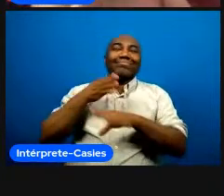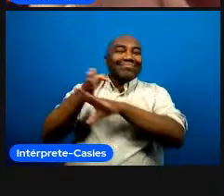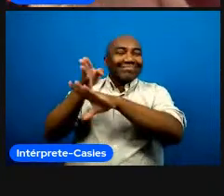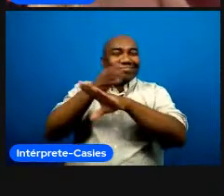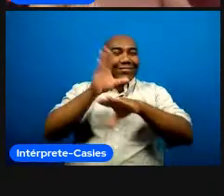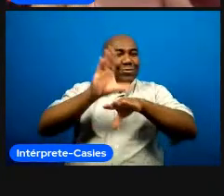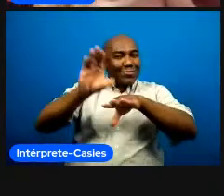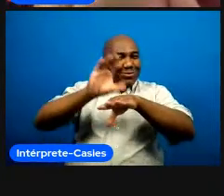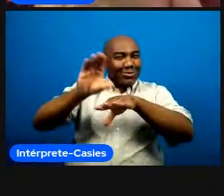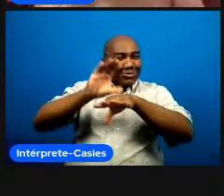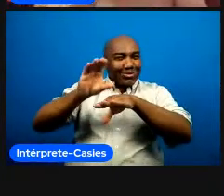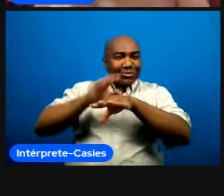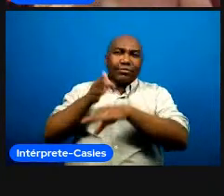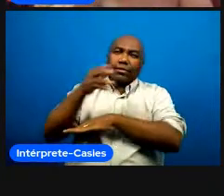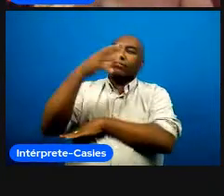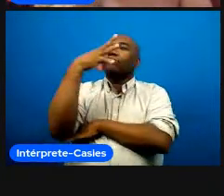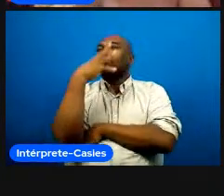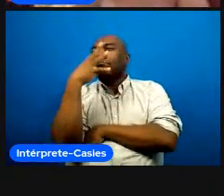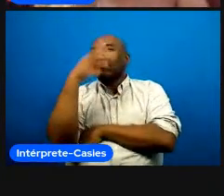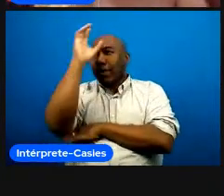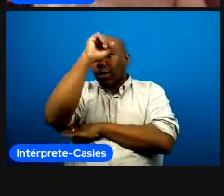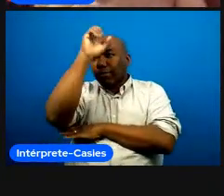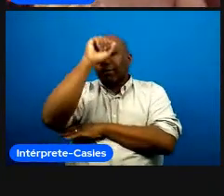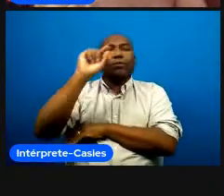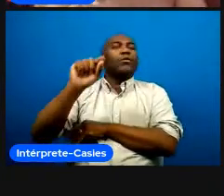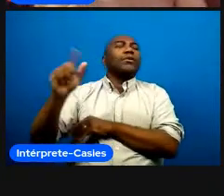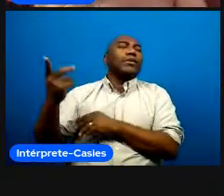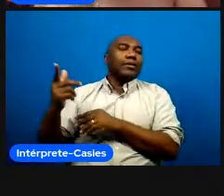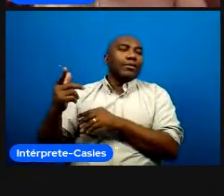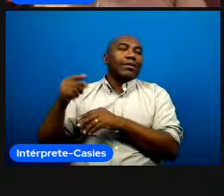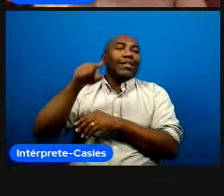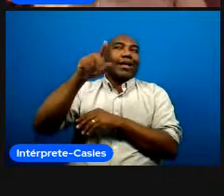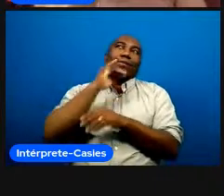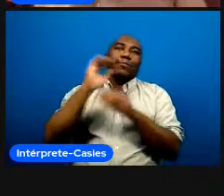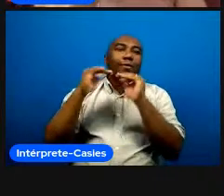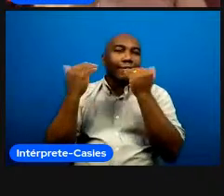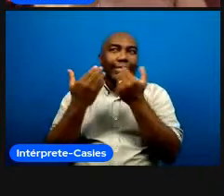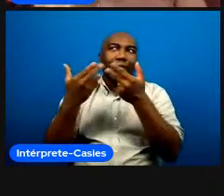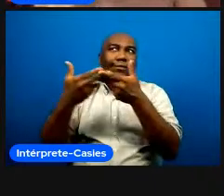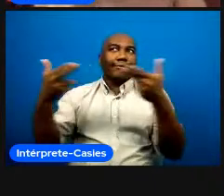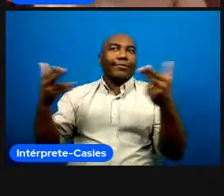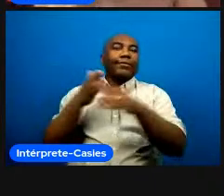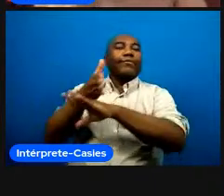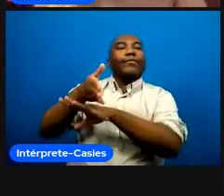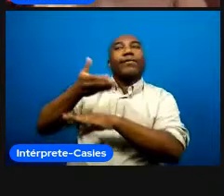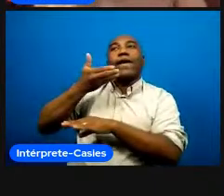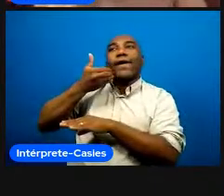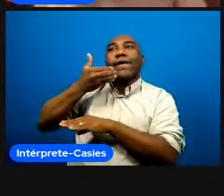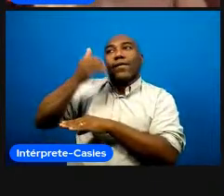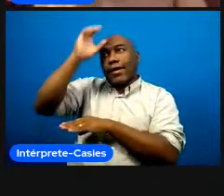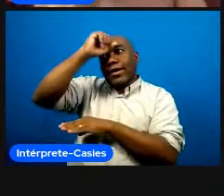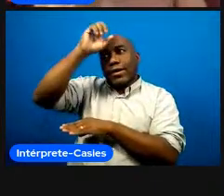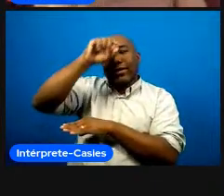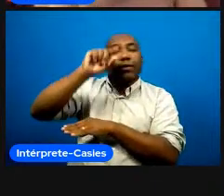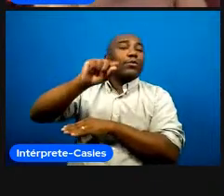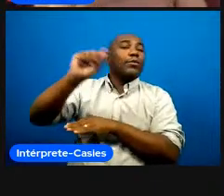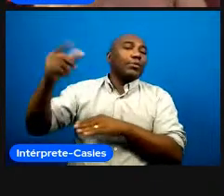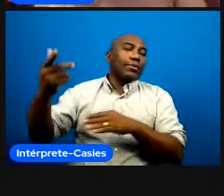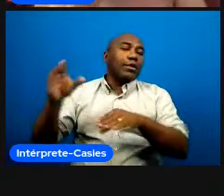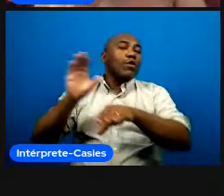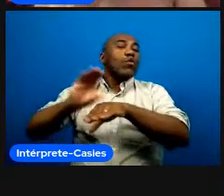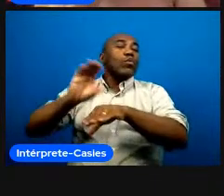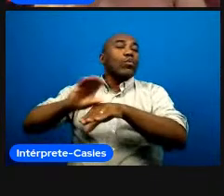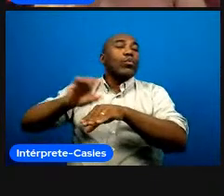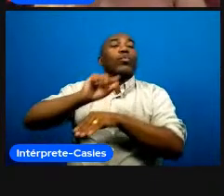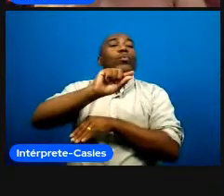as pessoas aprendem na graduação e nos eventos é muito mais conhecimento profissional os cursos ainda olham pouco para o